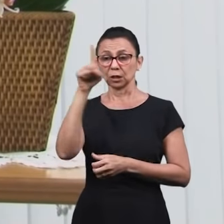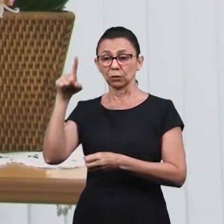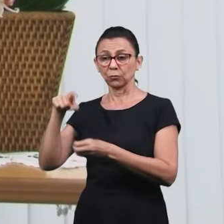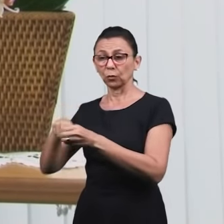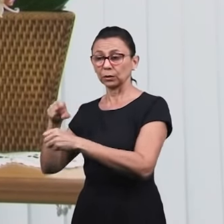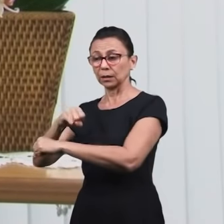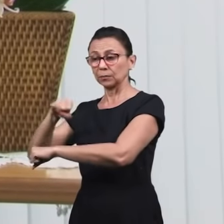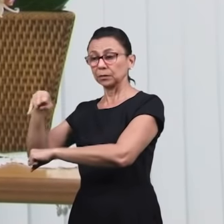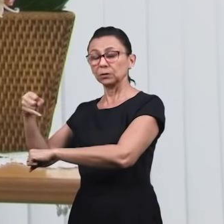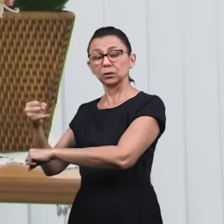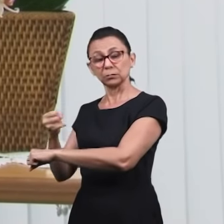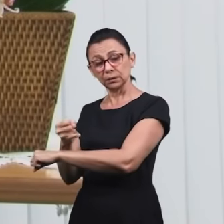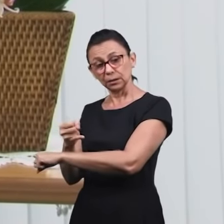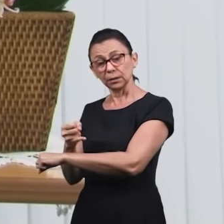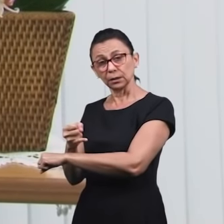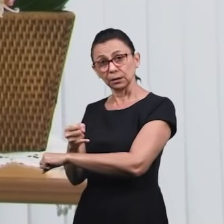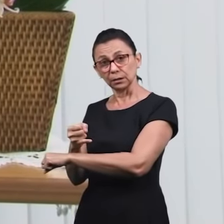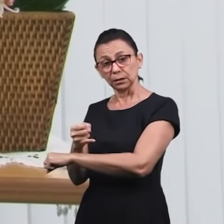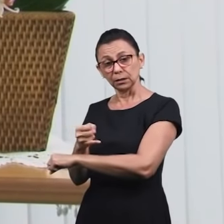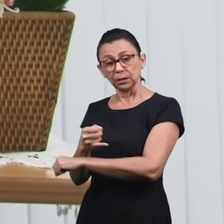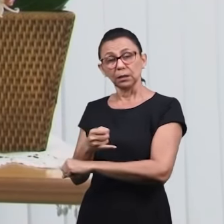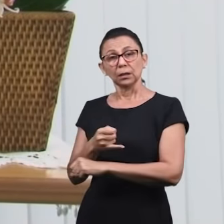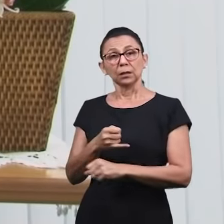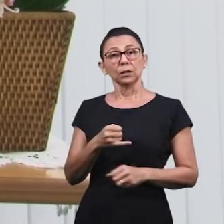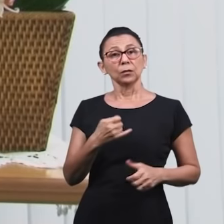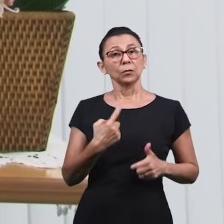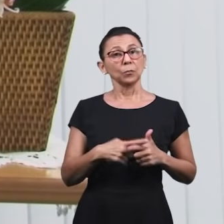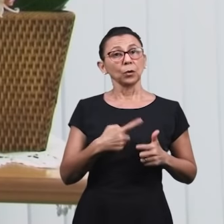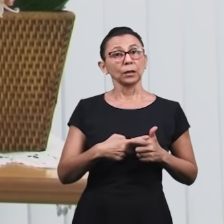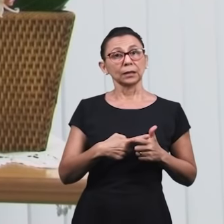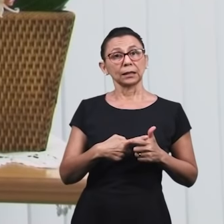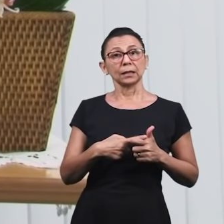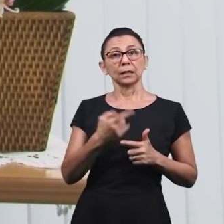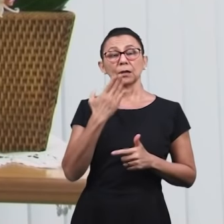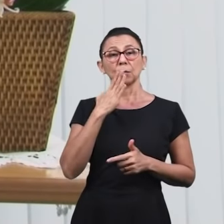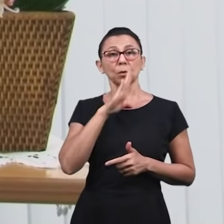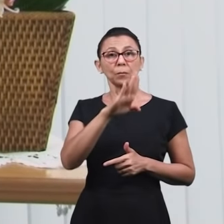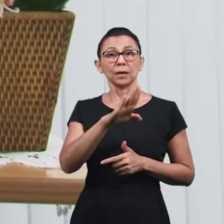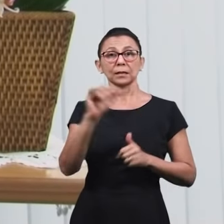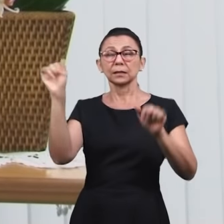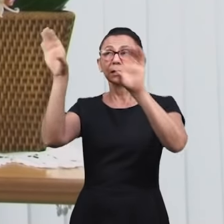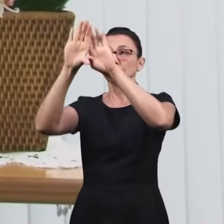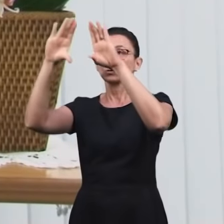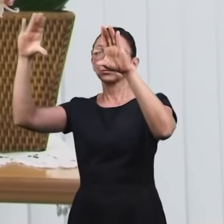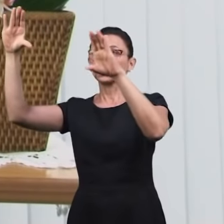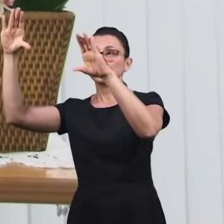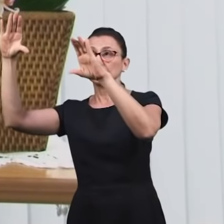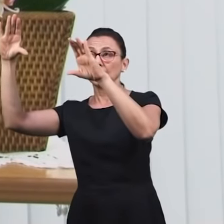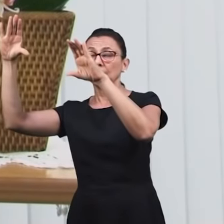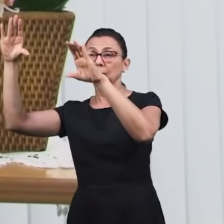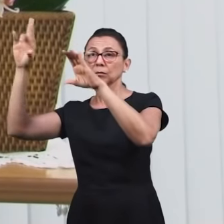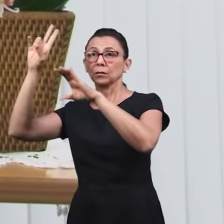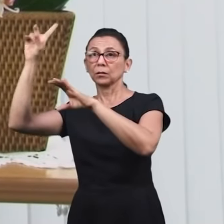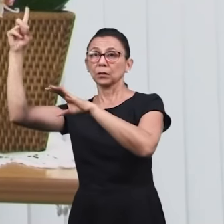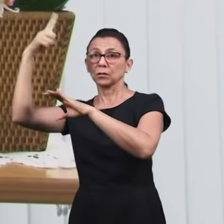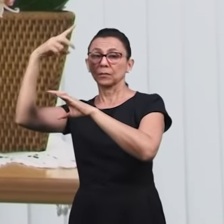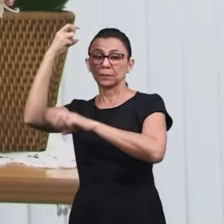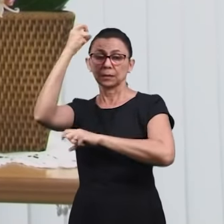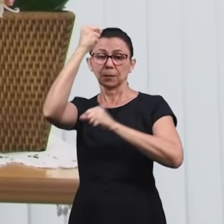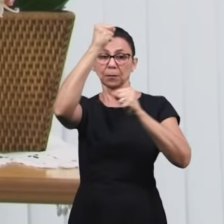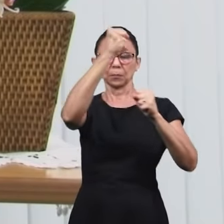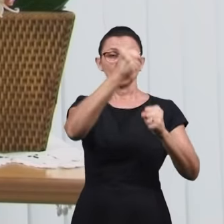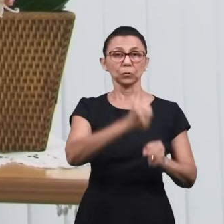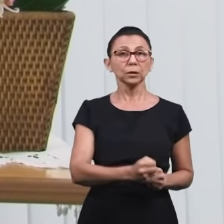porque havia uma promessa do alto, eles seriam revestidos de poder. Mas a necessidade era que eles estivessem juntos,